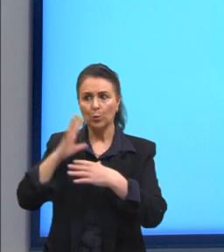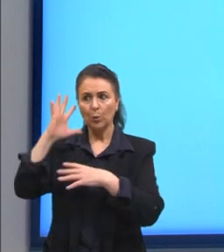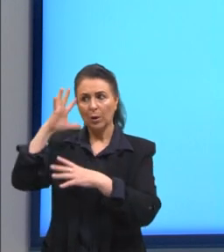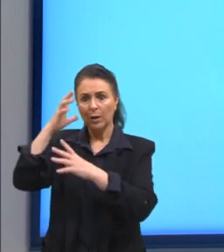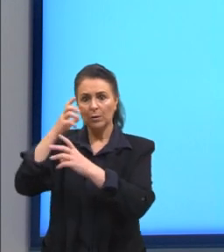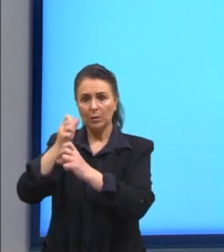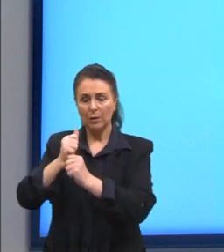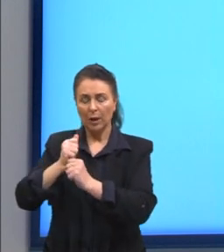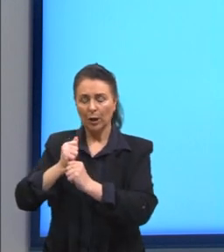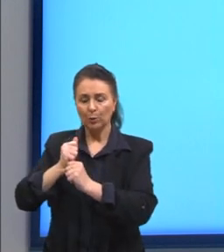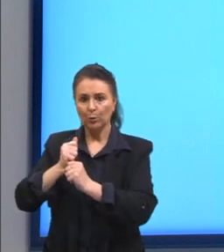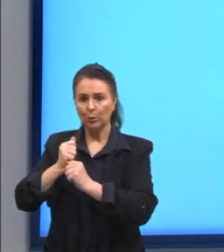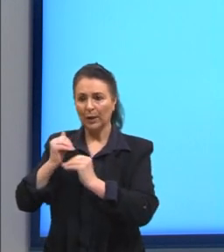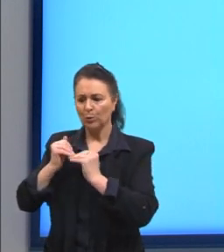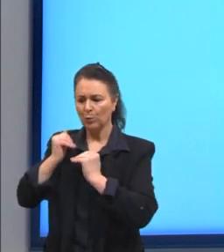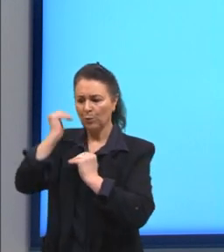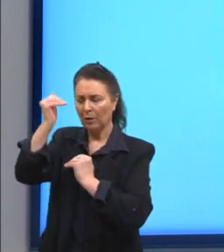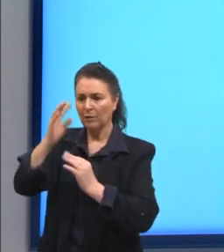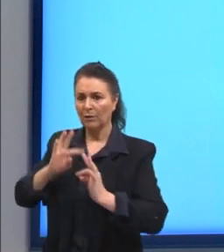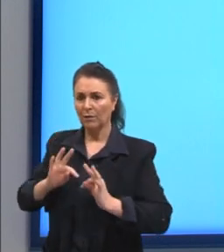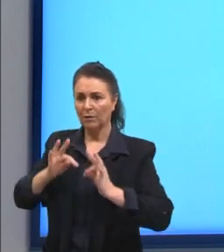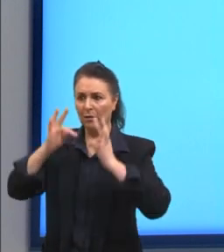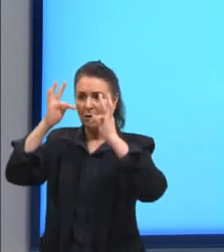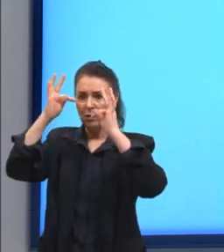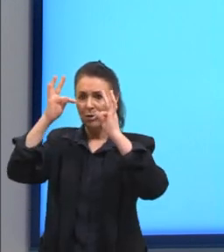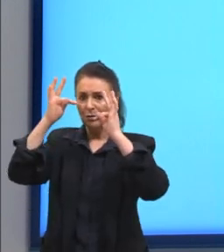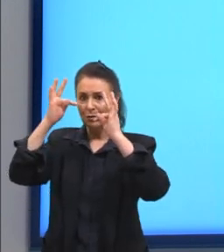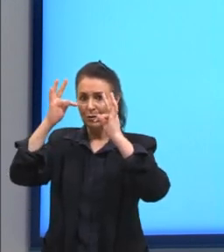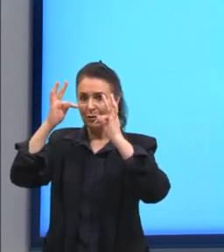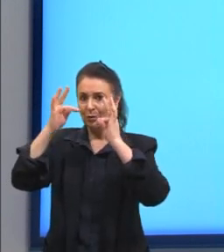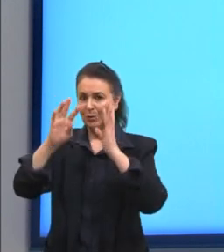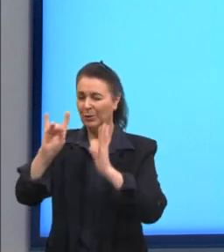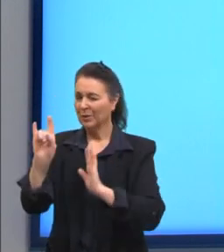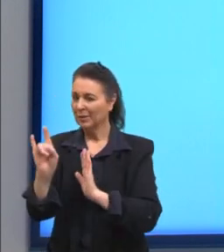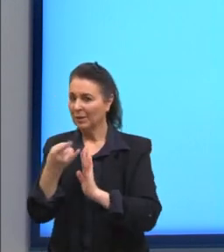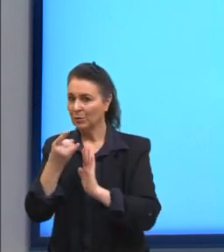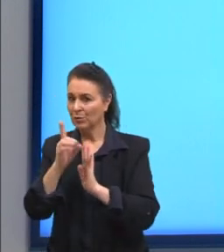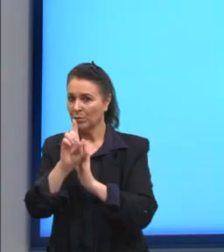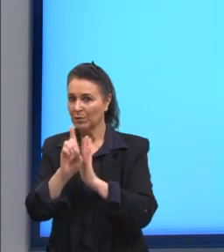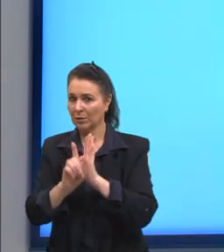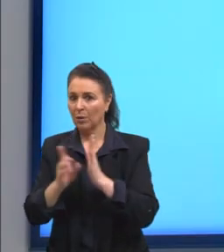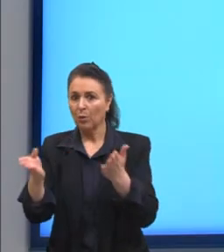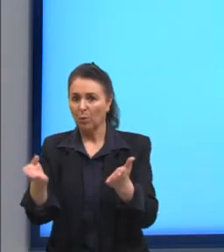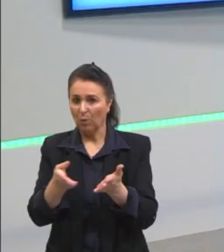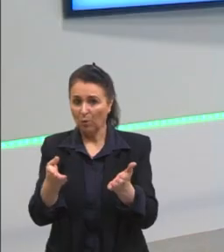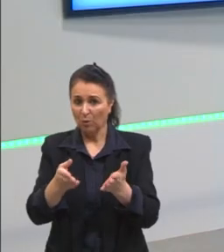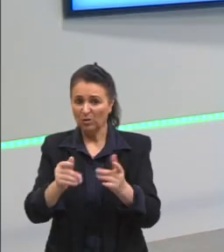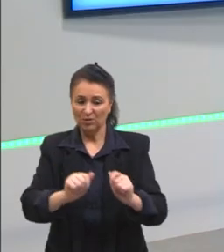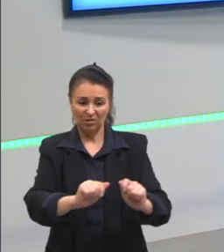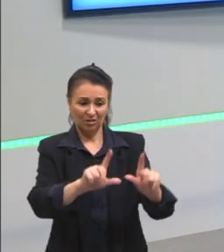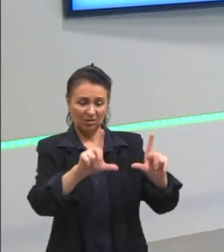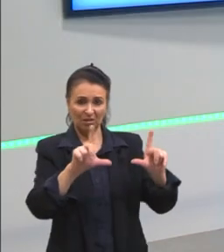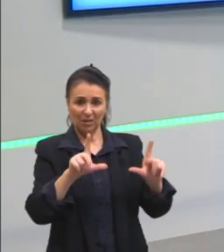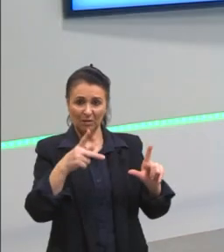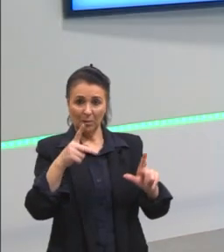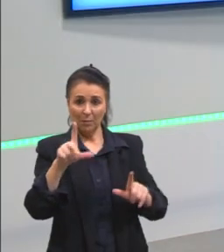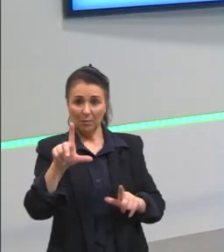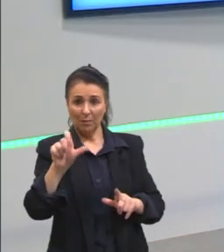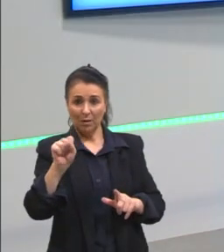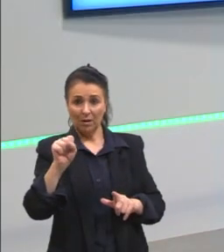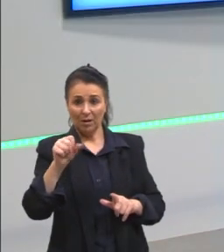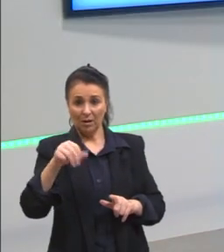dos avanços tecnológicos das últimas décadas. O resumo de plasma hoje já é, inclusive, considerado antiquado. Mas vocês